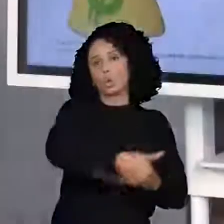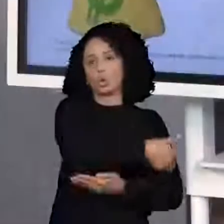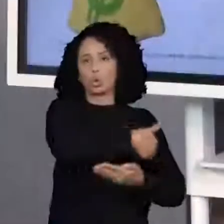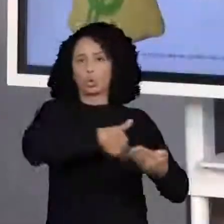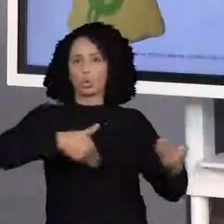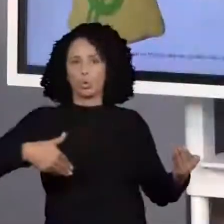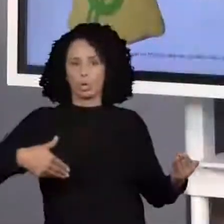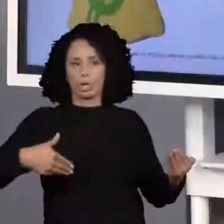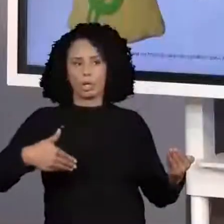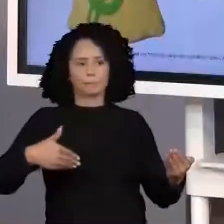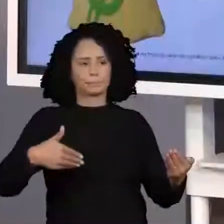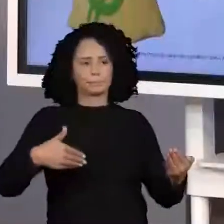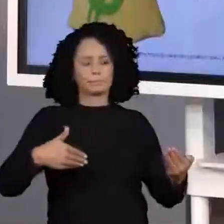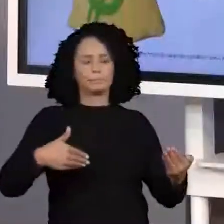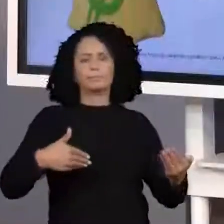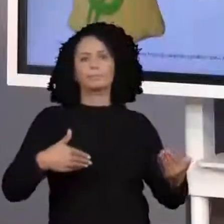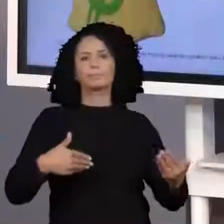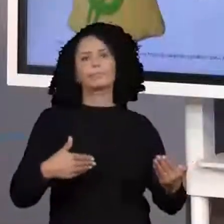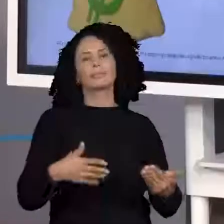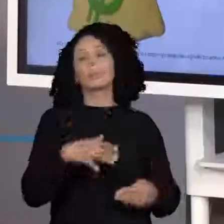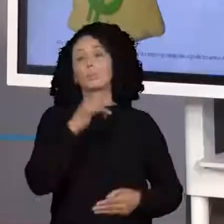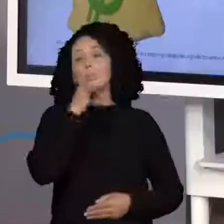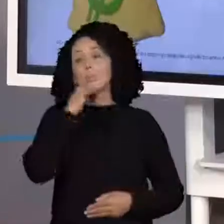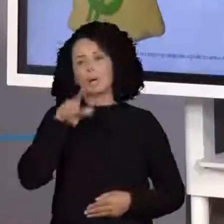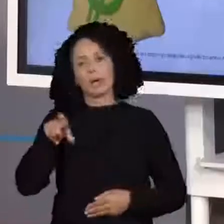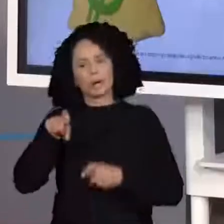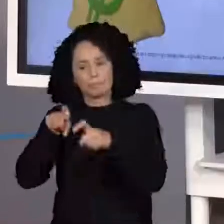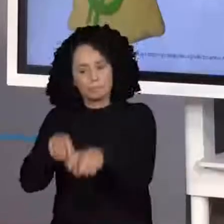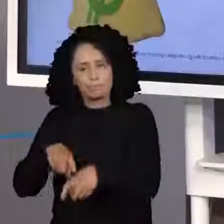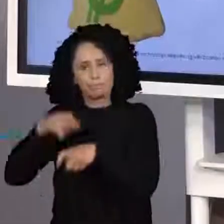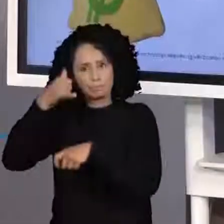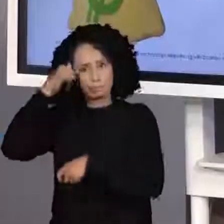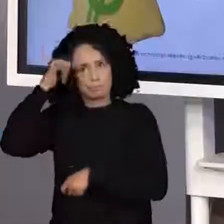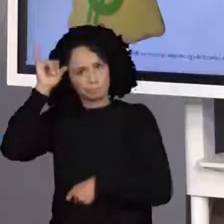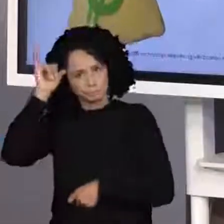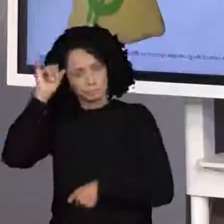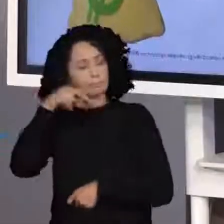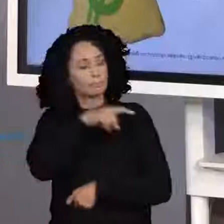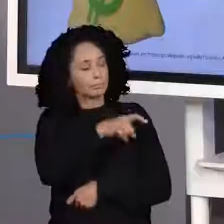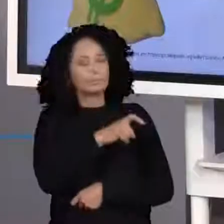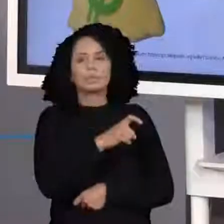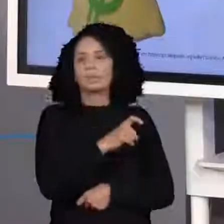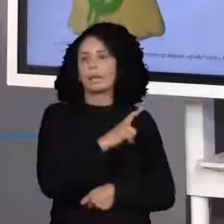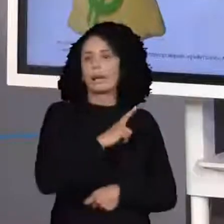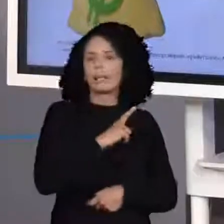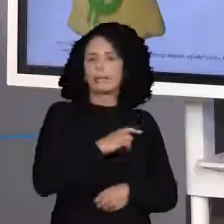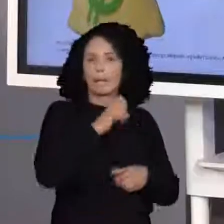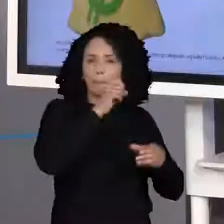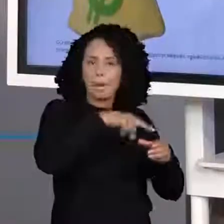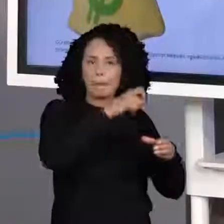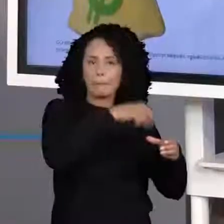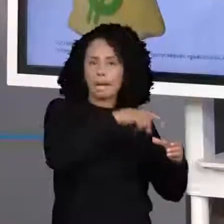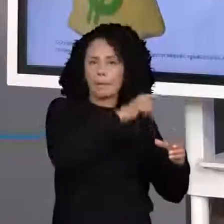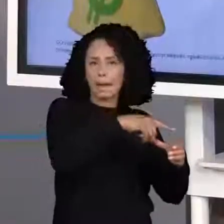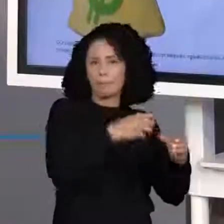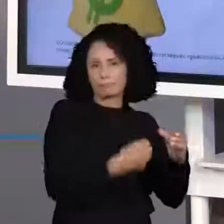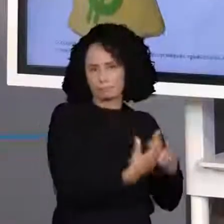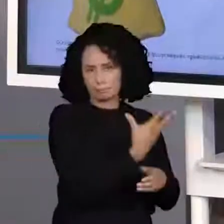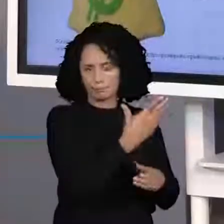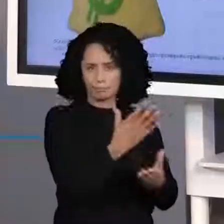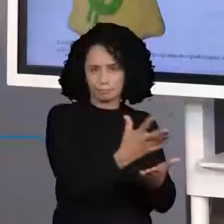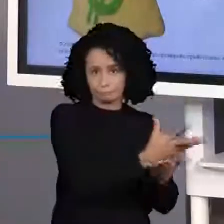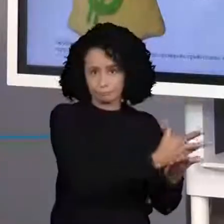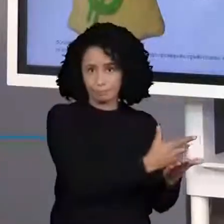plantações, o outro é marceneiro. Então, trocou aí as frutas pelo trabalho do marceneiro. O marceneiro foi lá